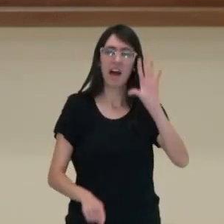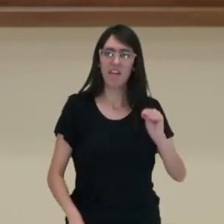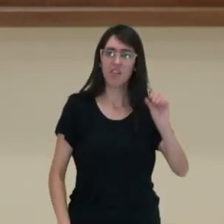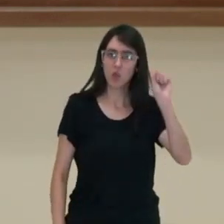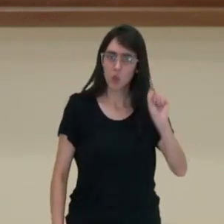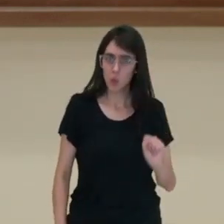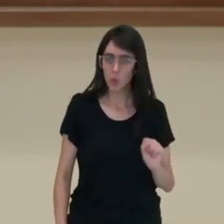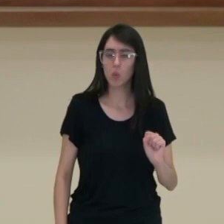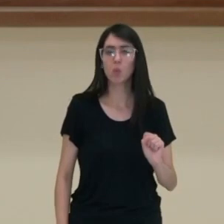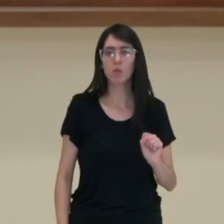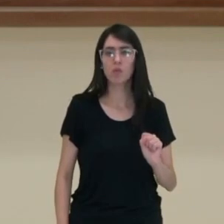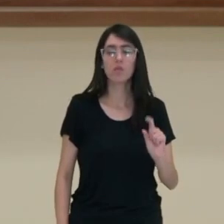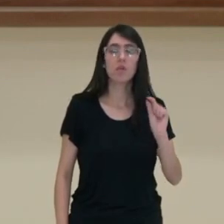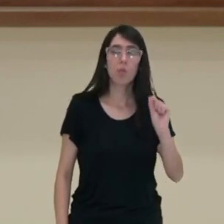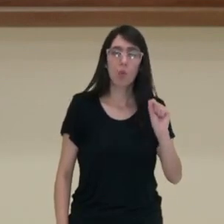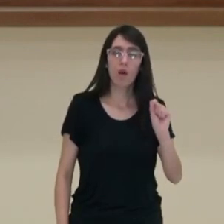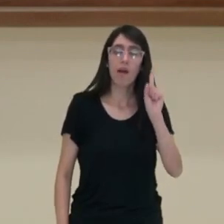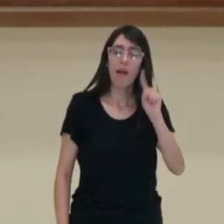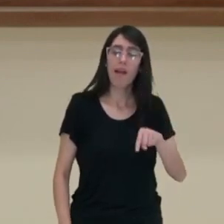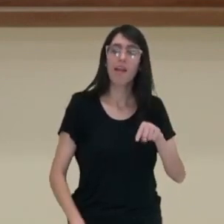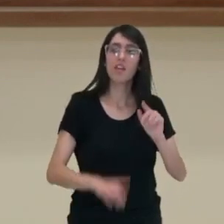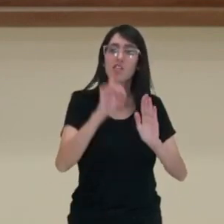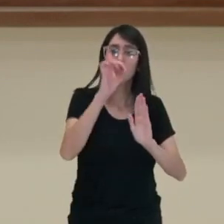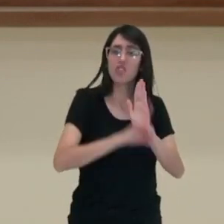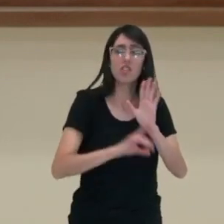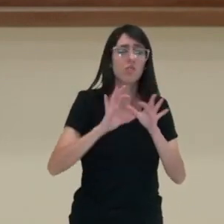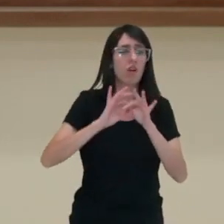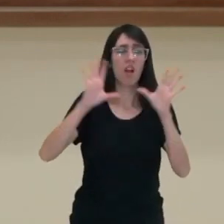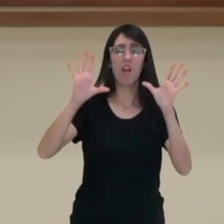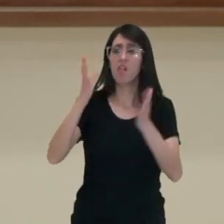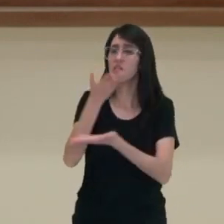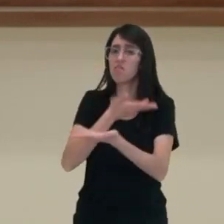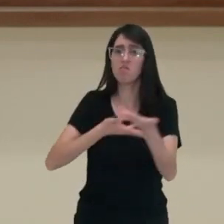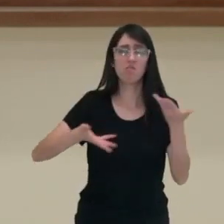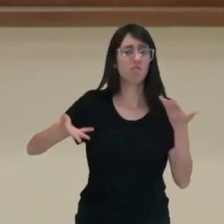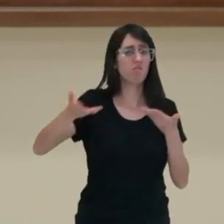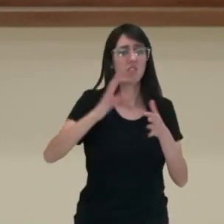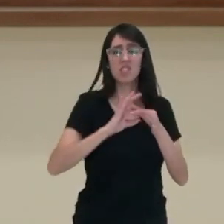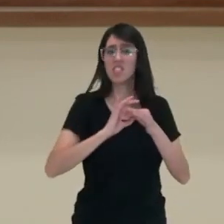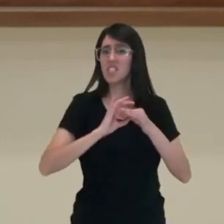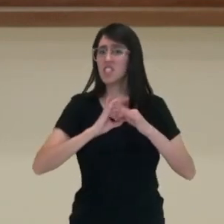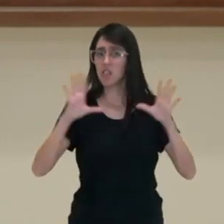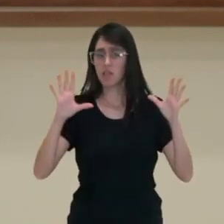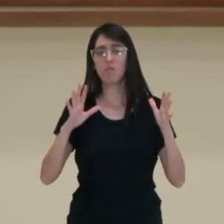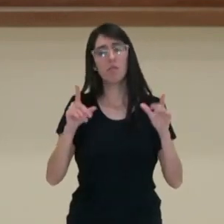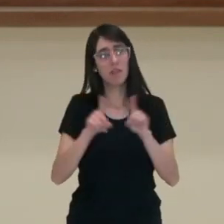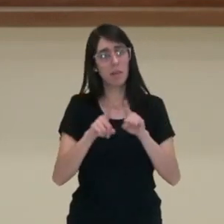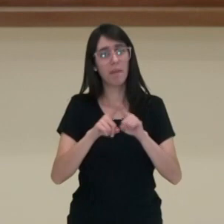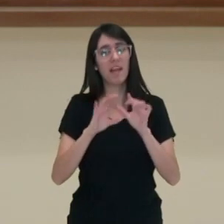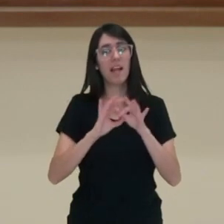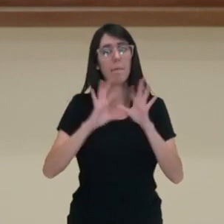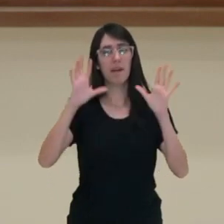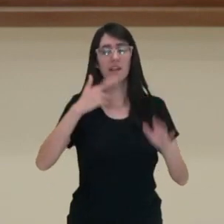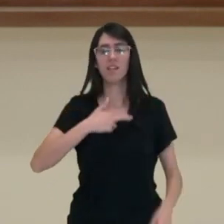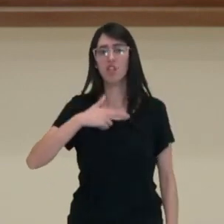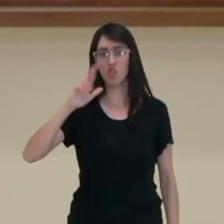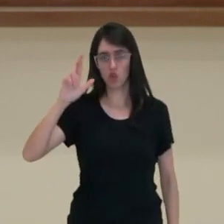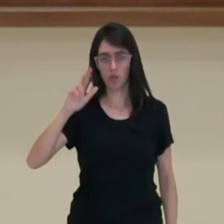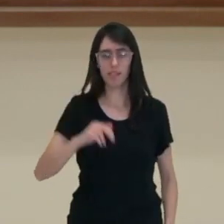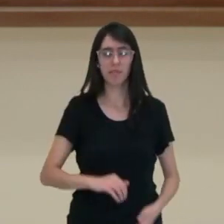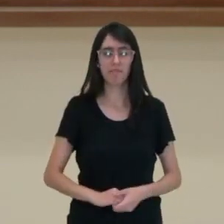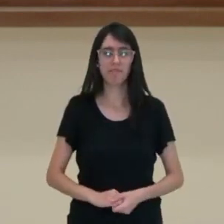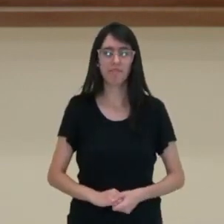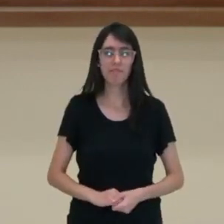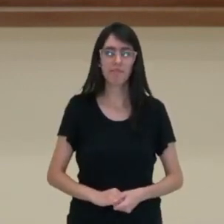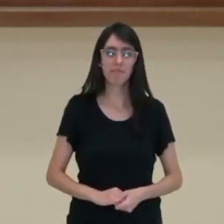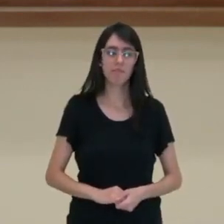direitos ligados à liberdade de ir e vir e também essa questão da liberdade religiosa. Embora a